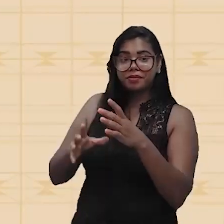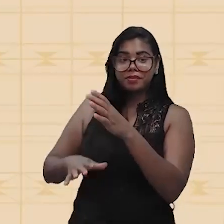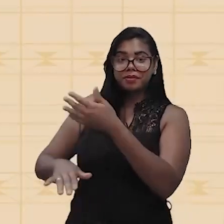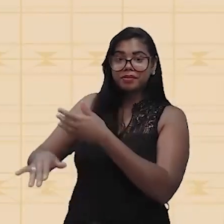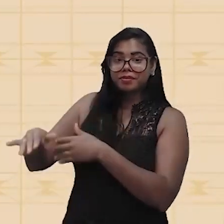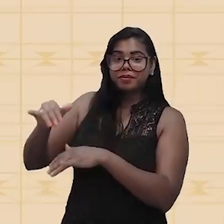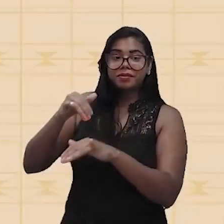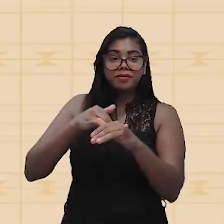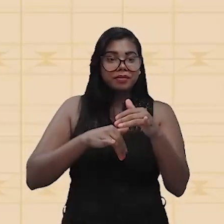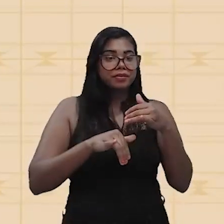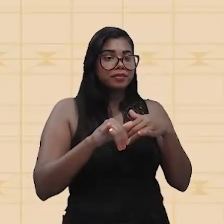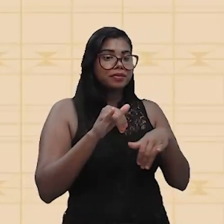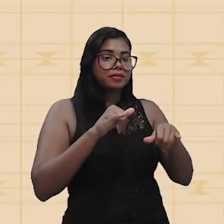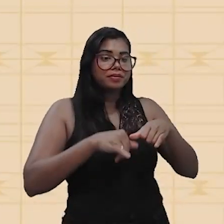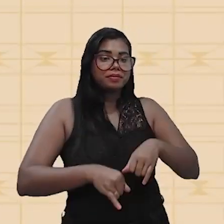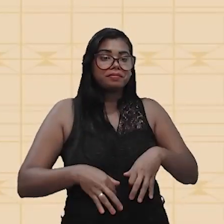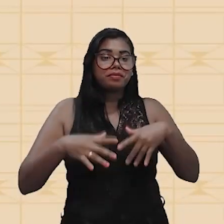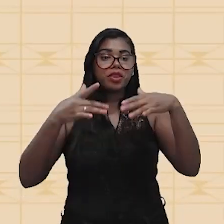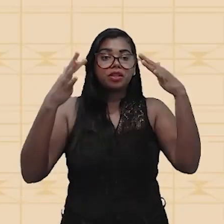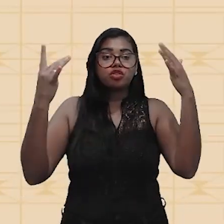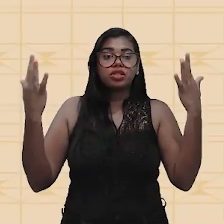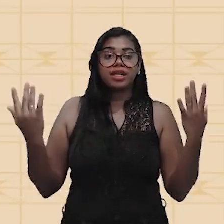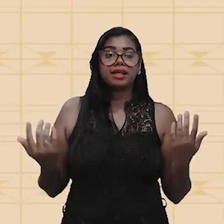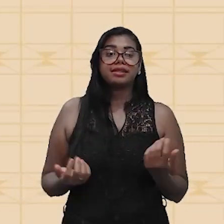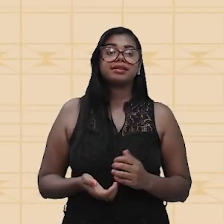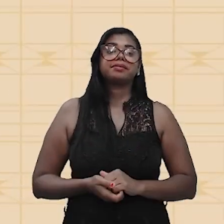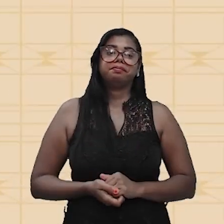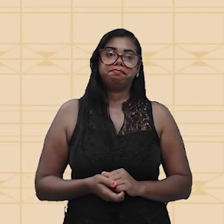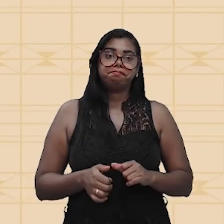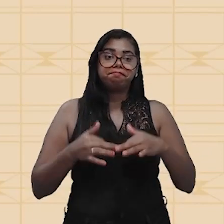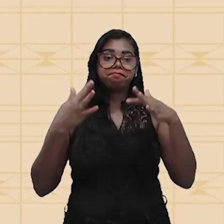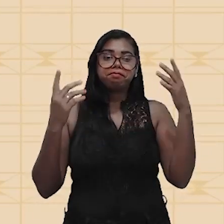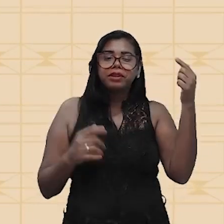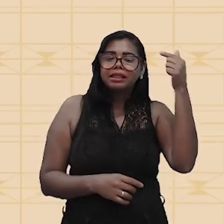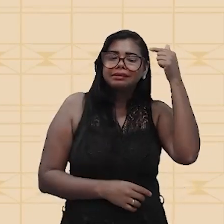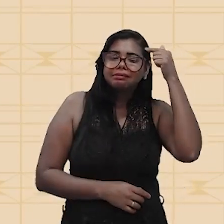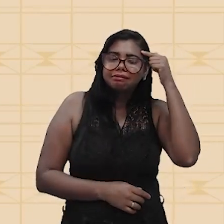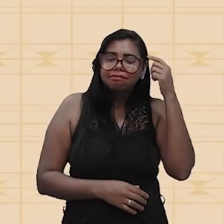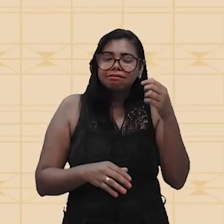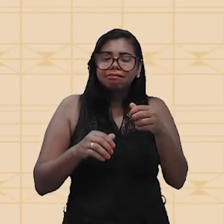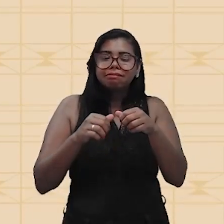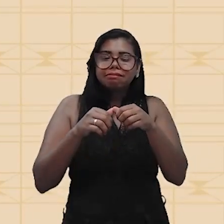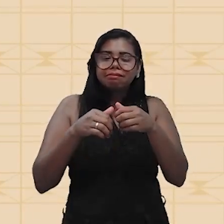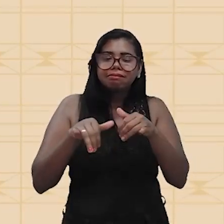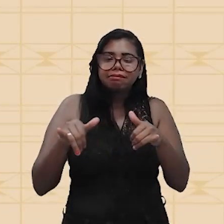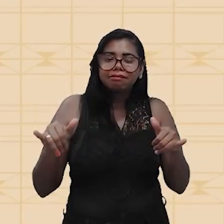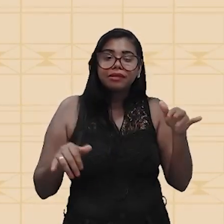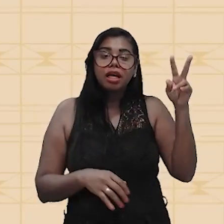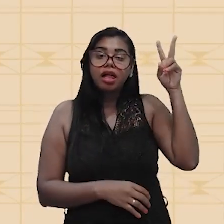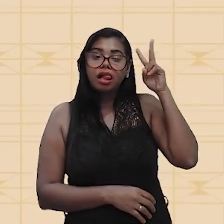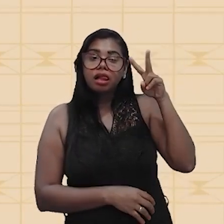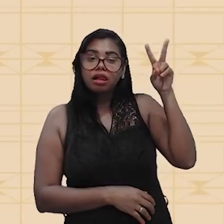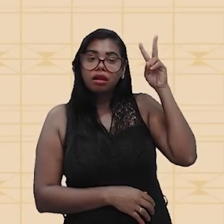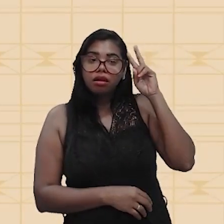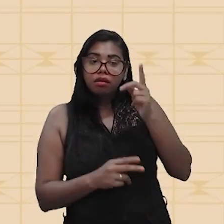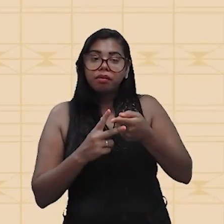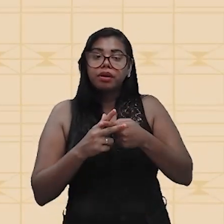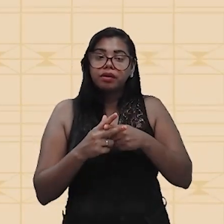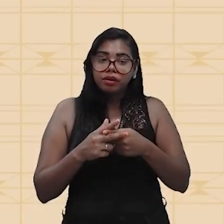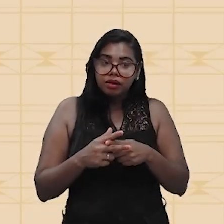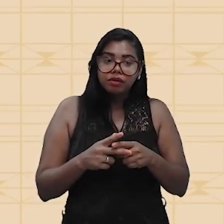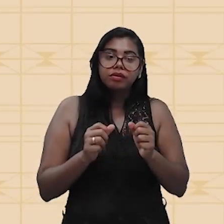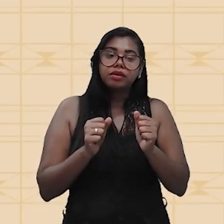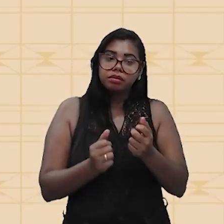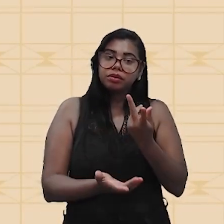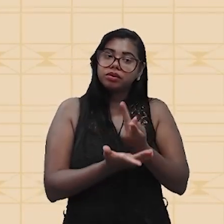meio dos gases. Então, quando a gente pensa na corrente elétrica, é importante a gente lembrar do efeito que essa corrente elétrica pode